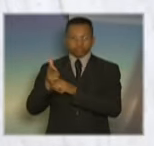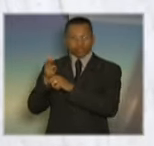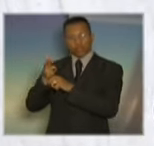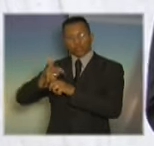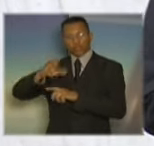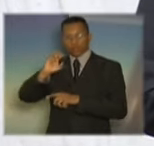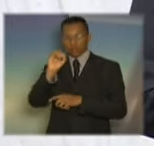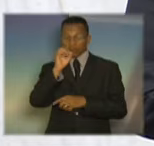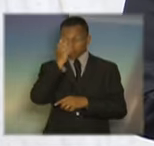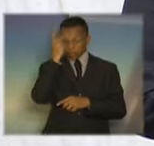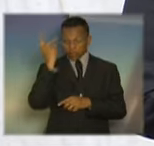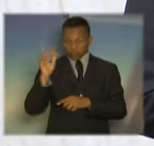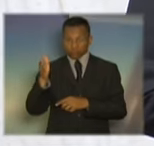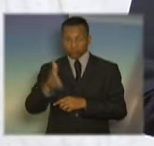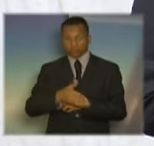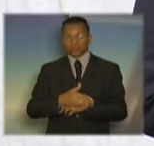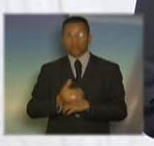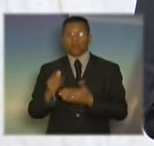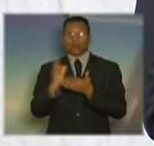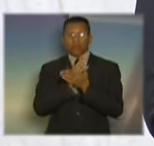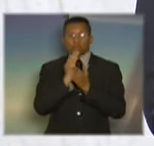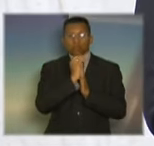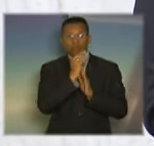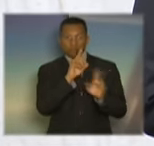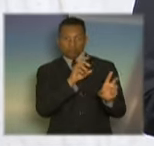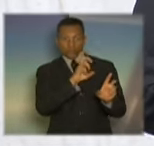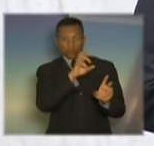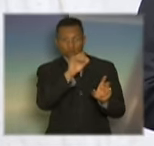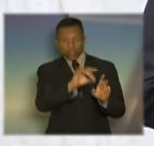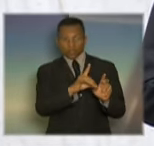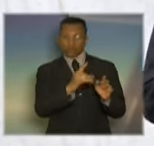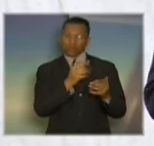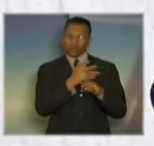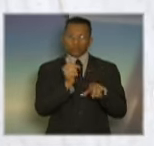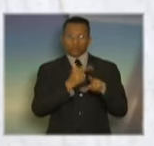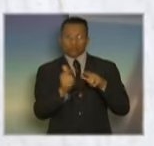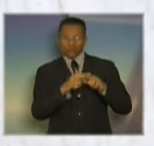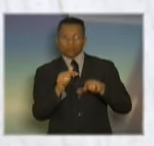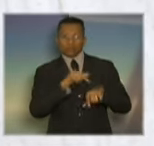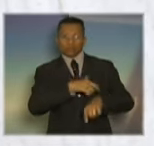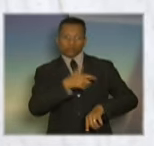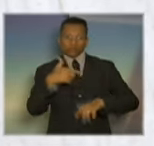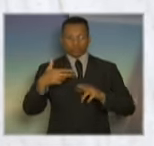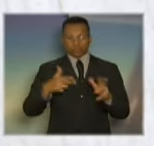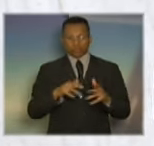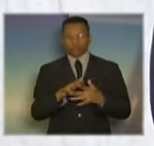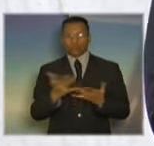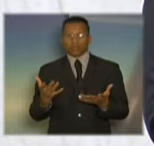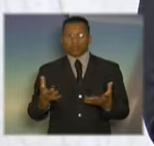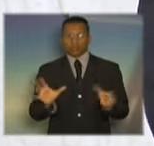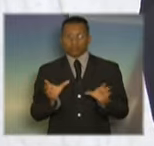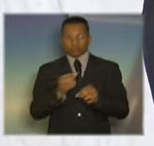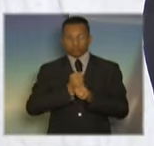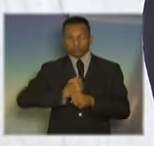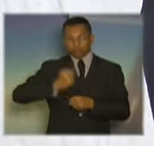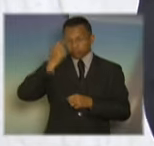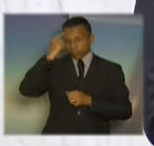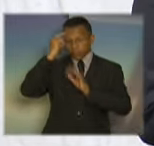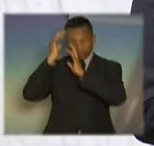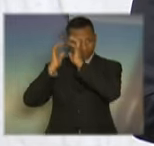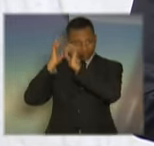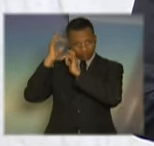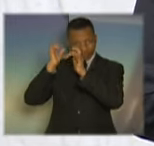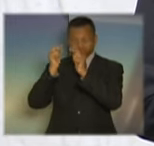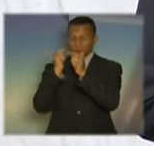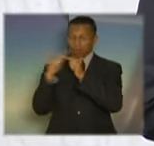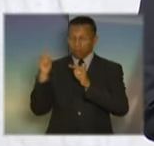pessoas, ferindo outras 50 pessoas, um saldo terrível de uma mente destruída, de uma mente